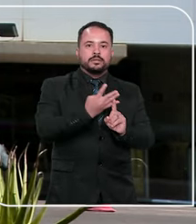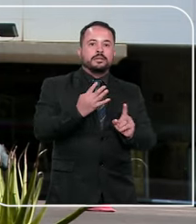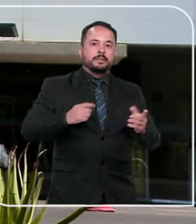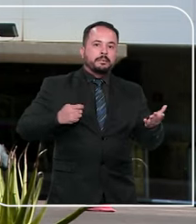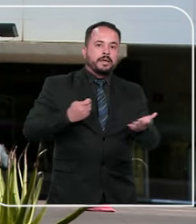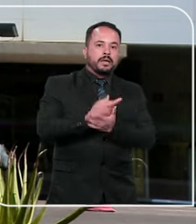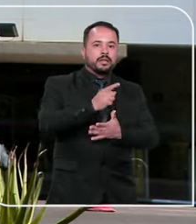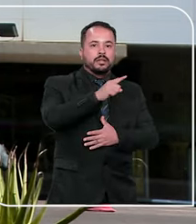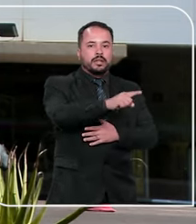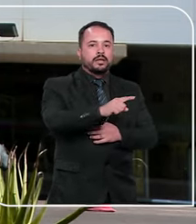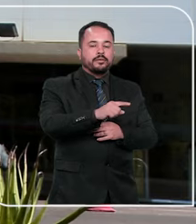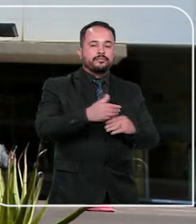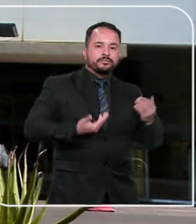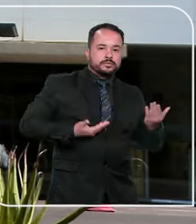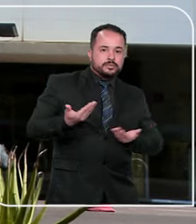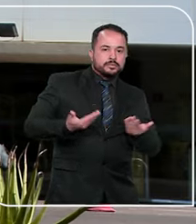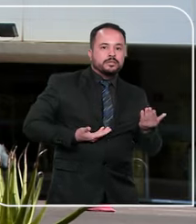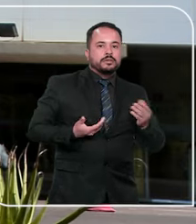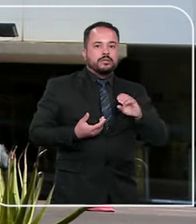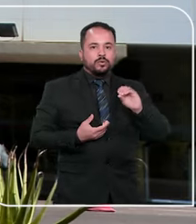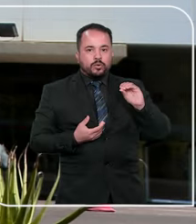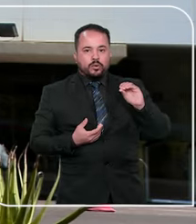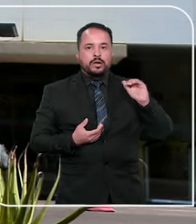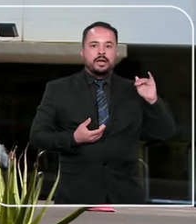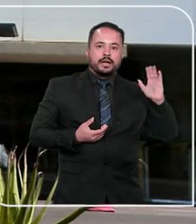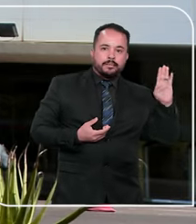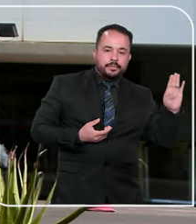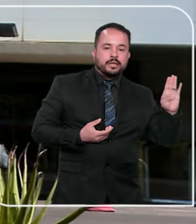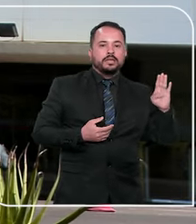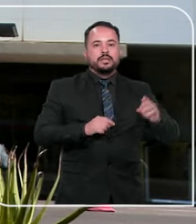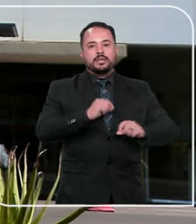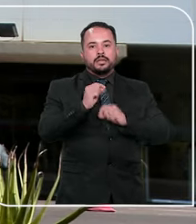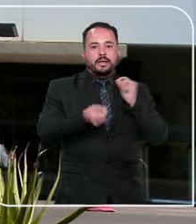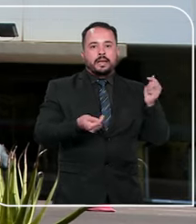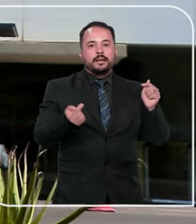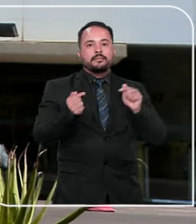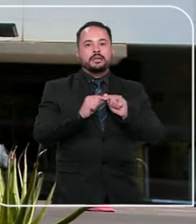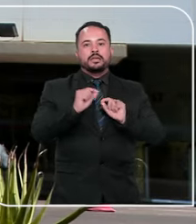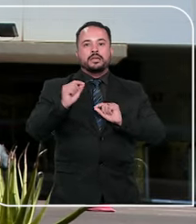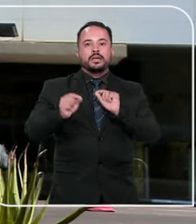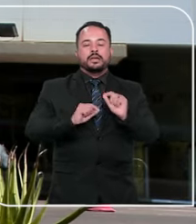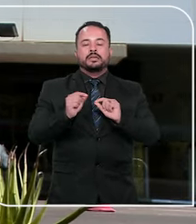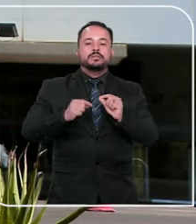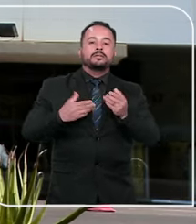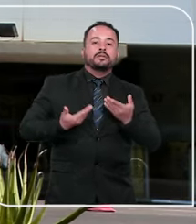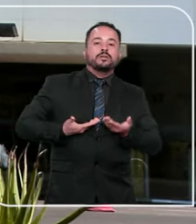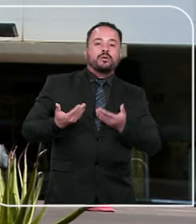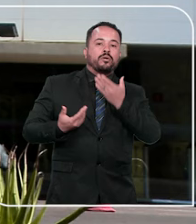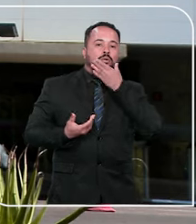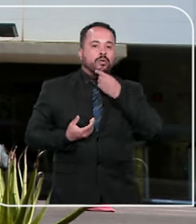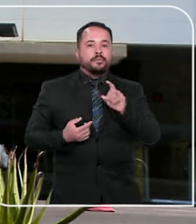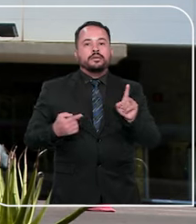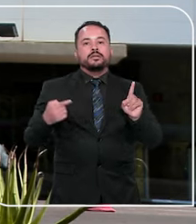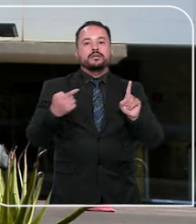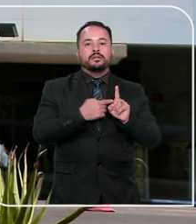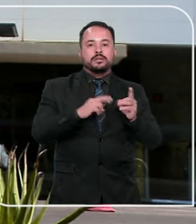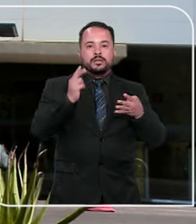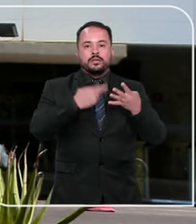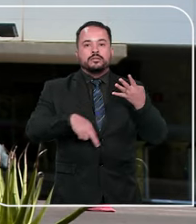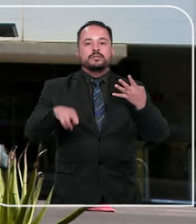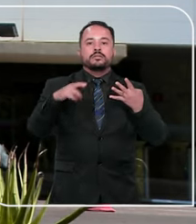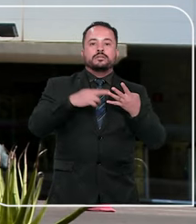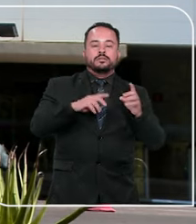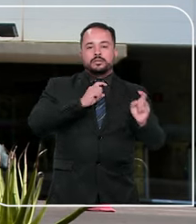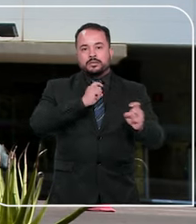pagaram uma funcionária da OAB para obter antecipadamente as questões que seriam aplicadas no exame da ordem. O homem também teria